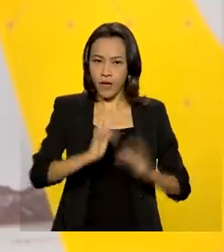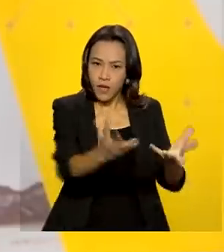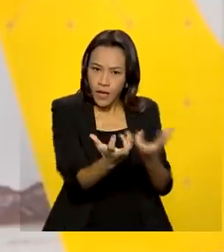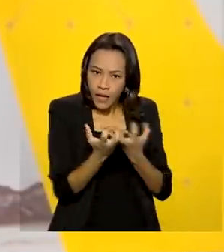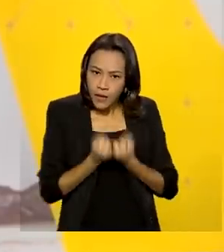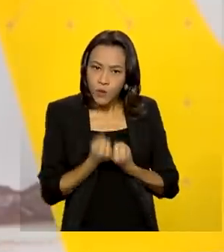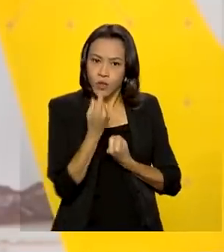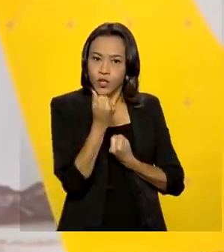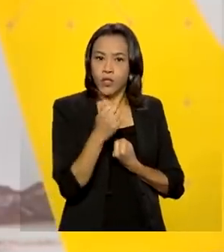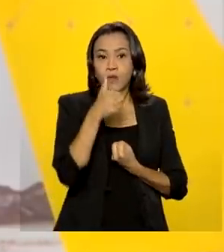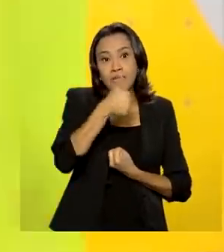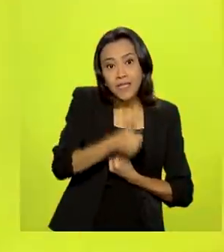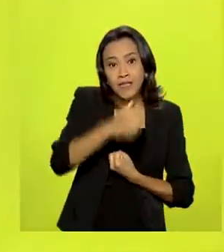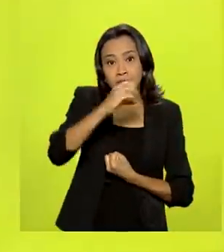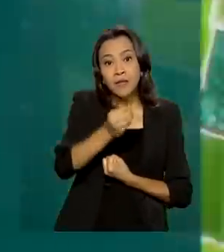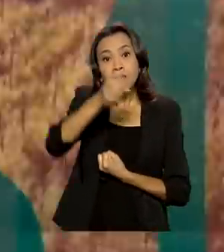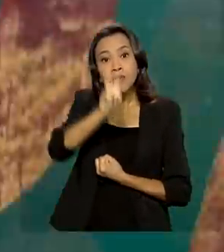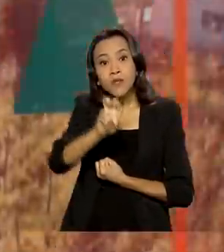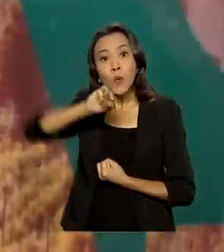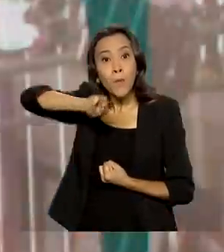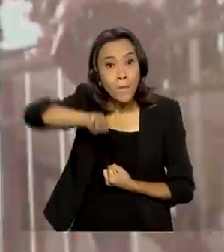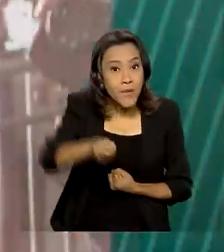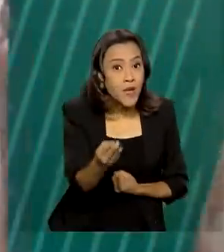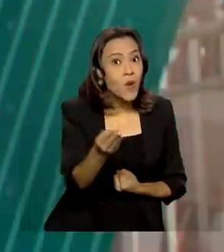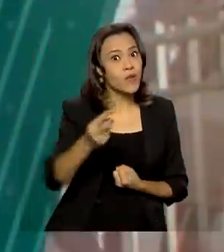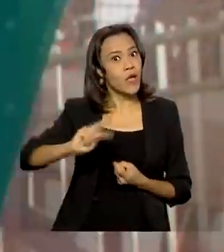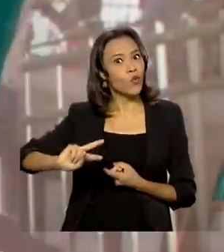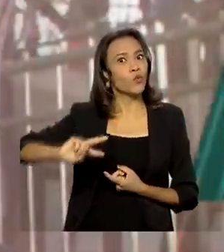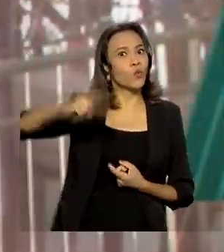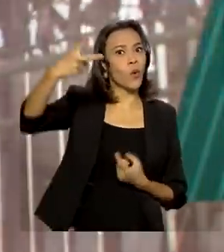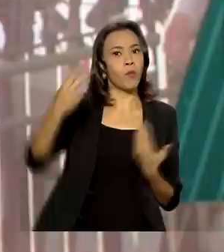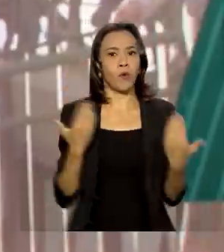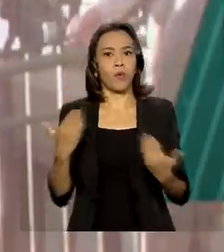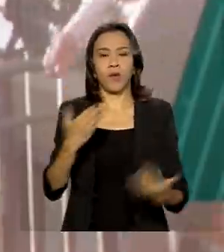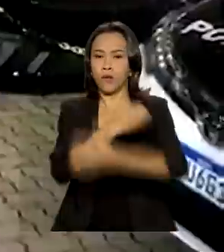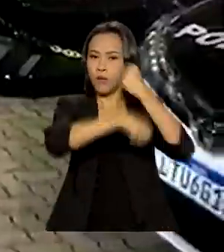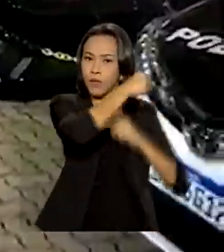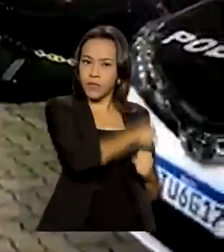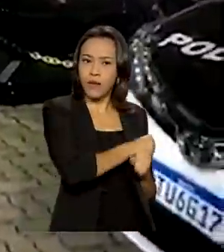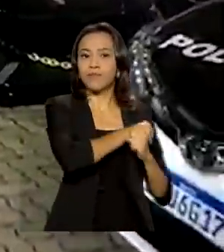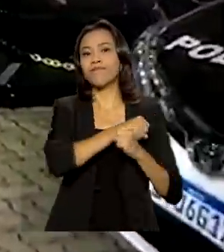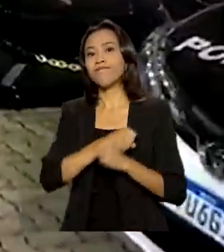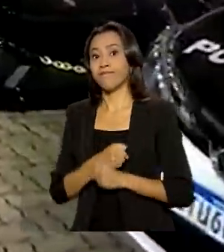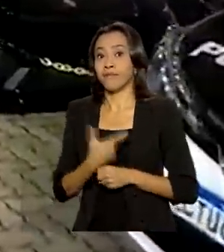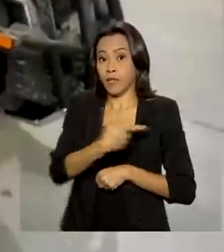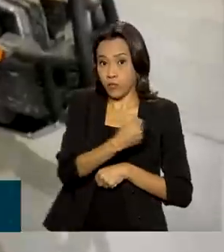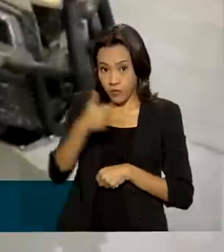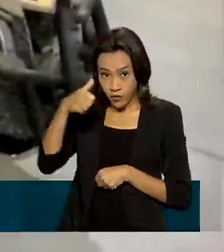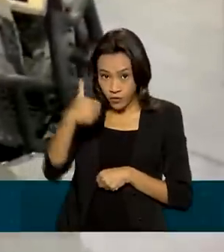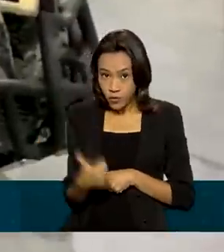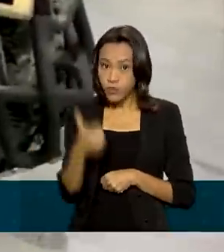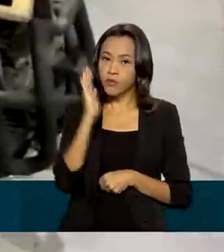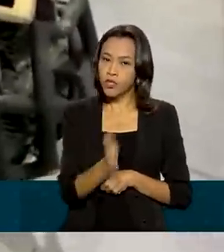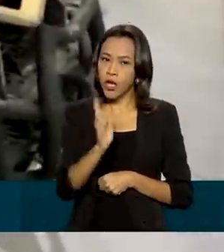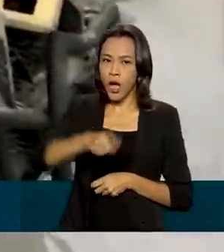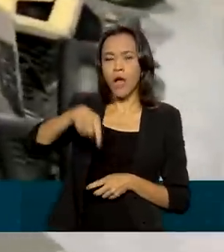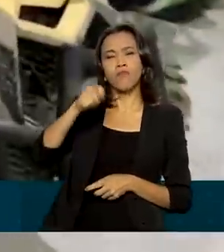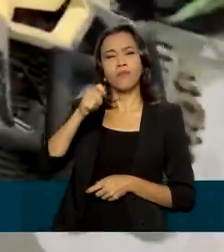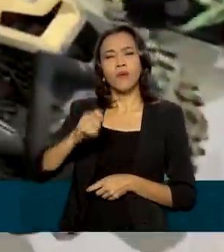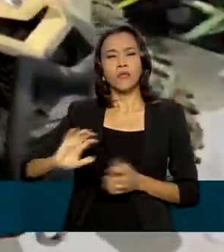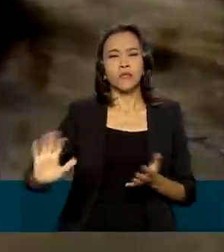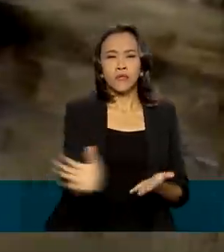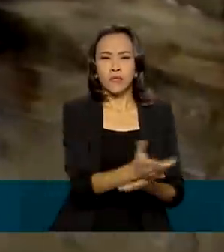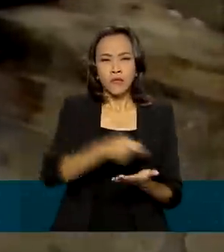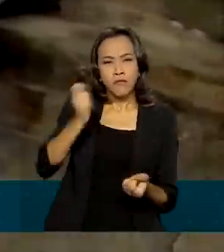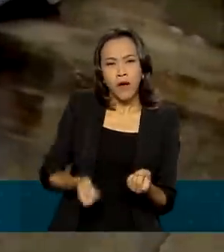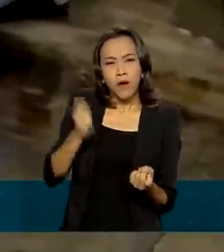de reais. Esse valor é mais que o dobro do arrecadado em todo o ano passado. Em 2021, já foram arrematados mais de 3 mil itens,